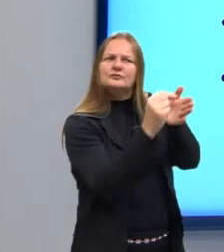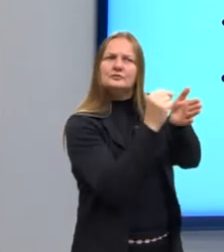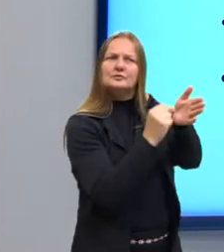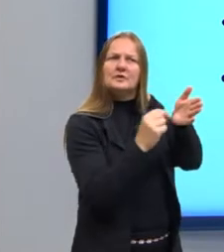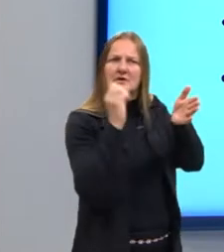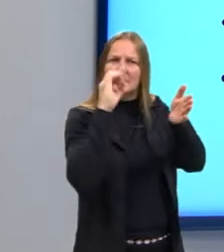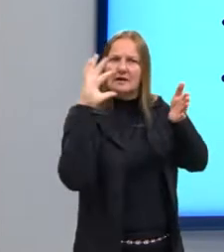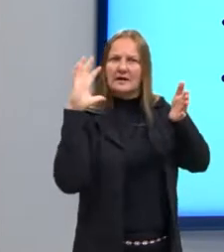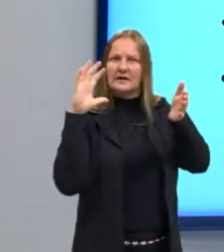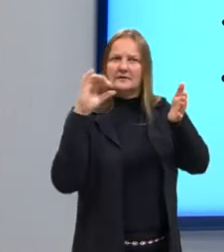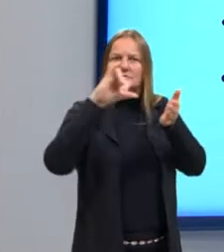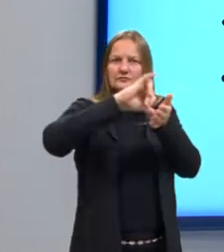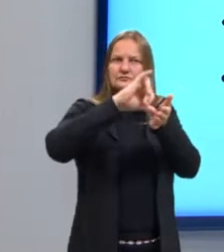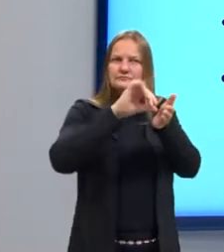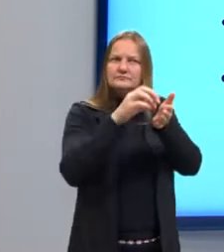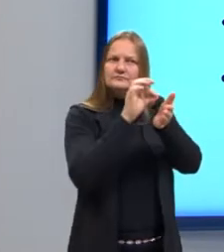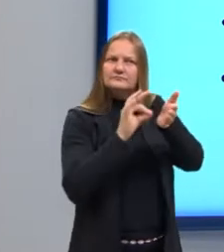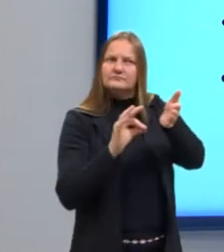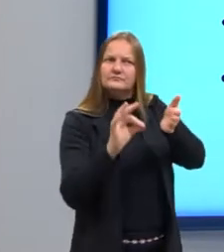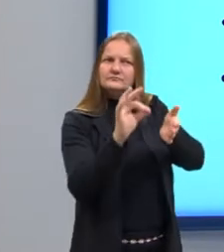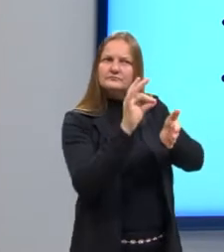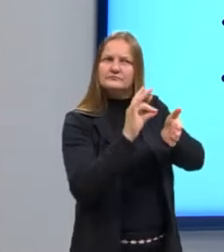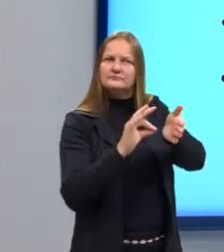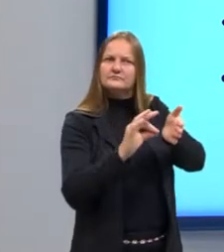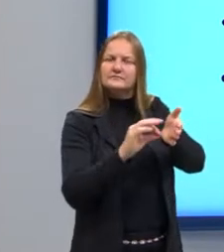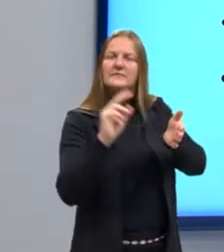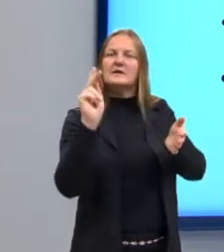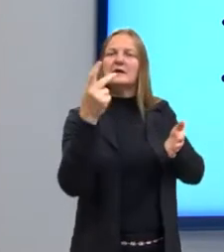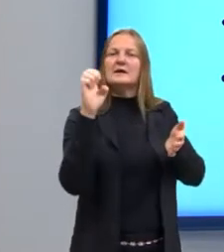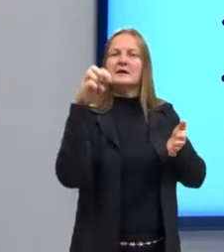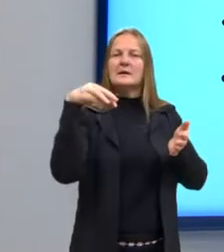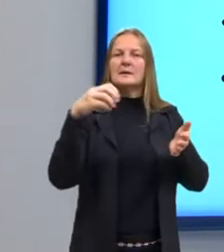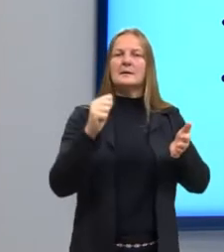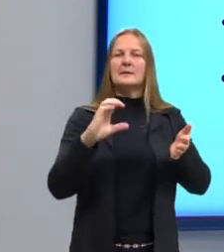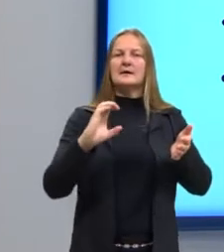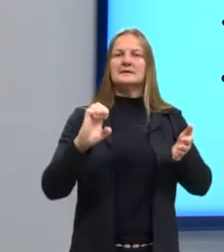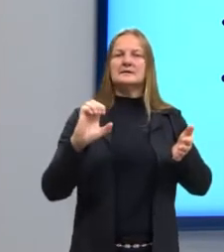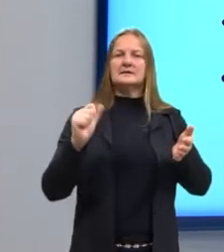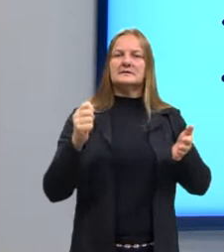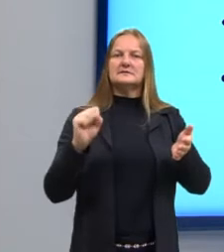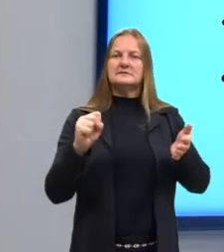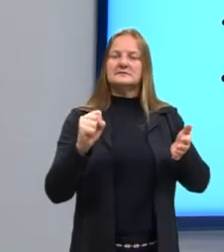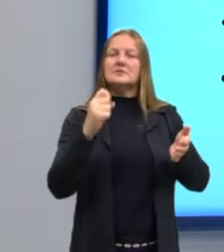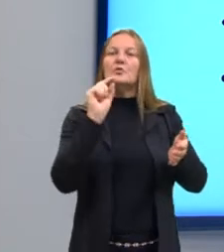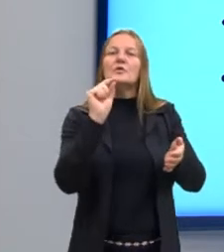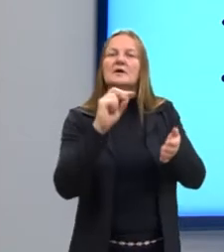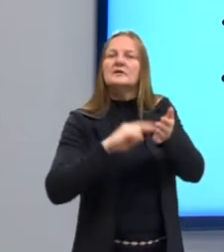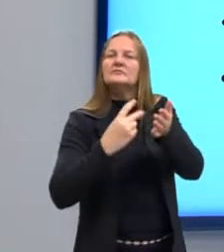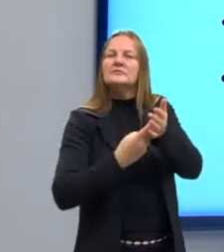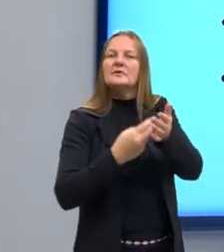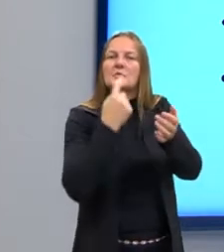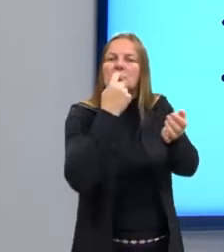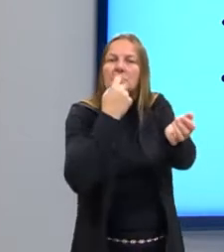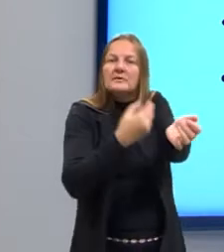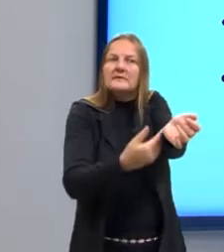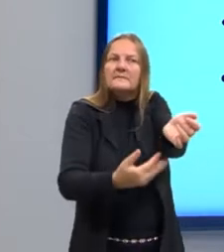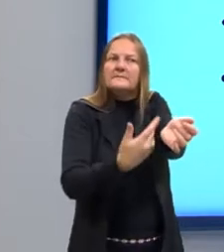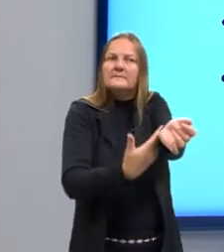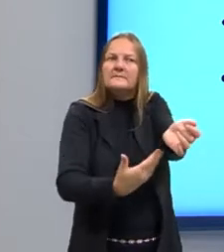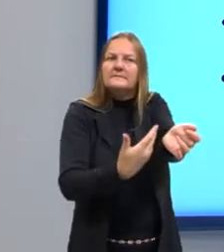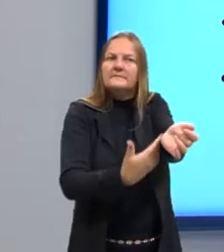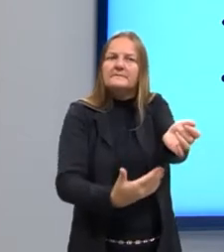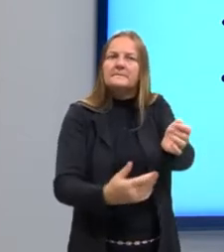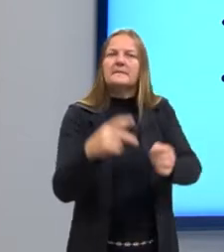claras no centro, são as hemácias. Isso aqui é uma amostra de sangue, essa figura. Tá, gente? O